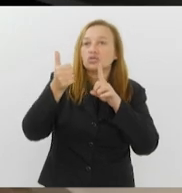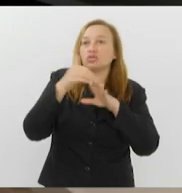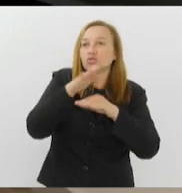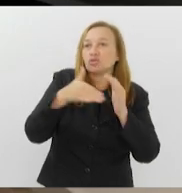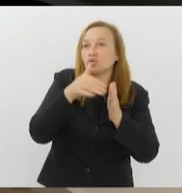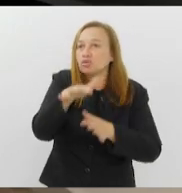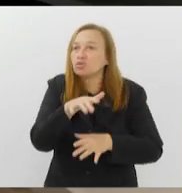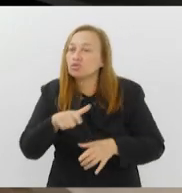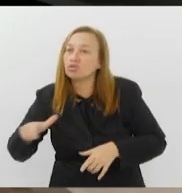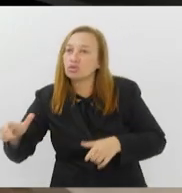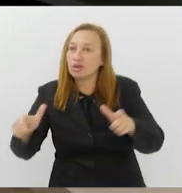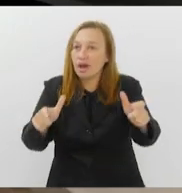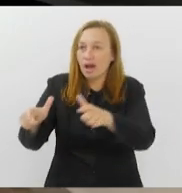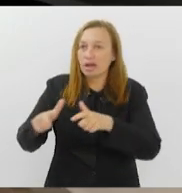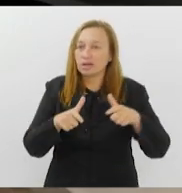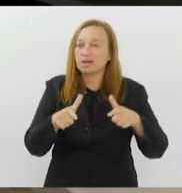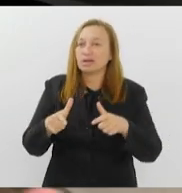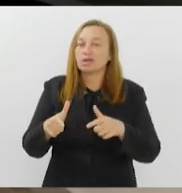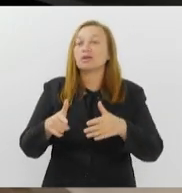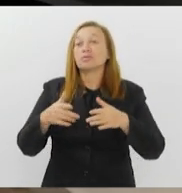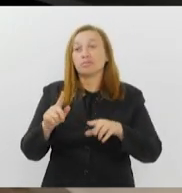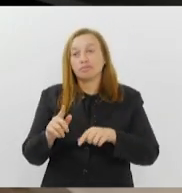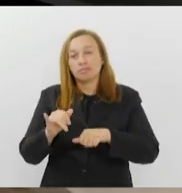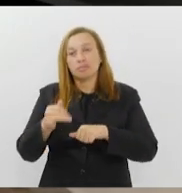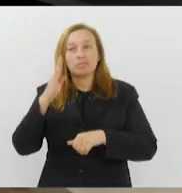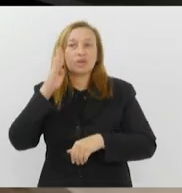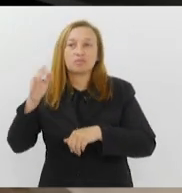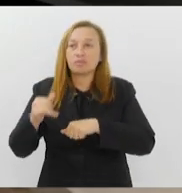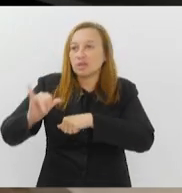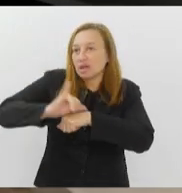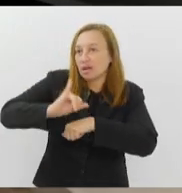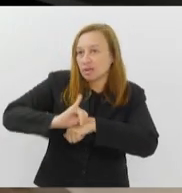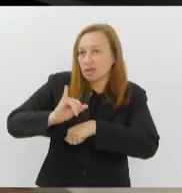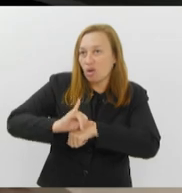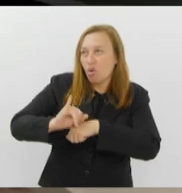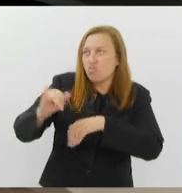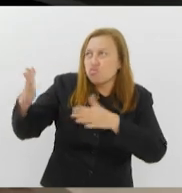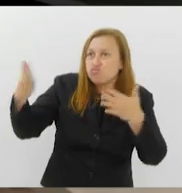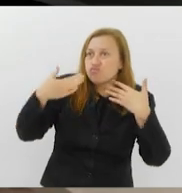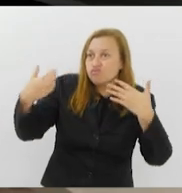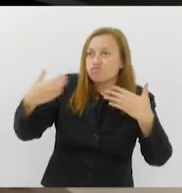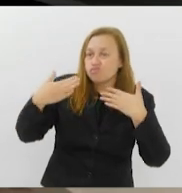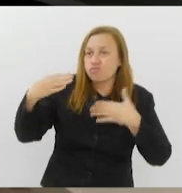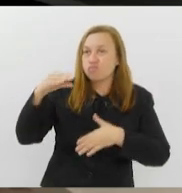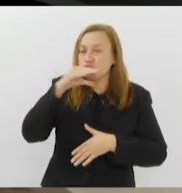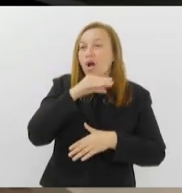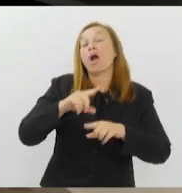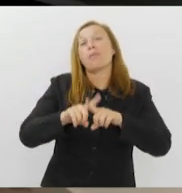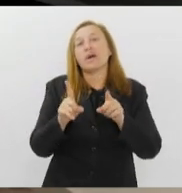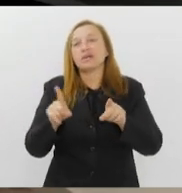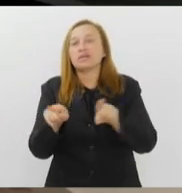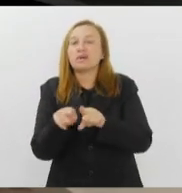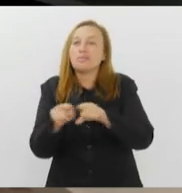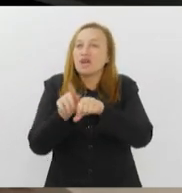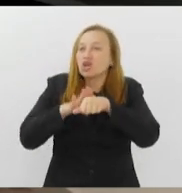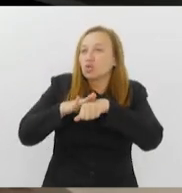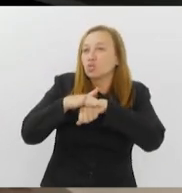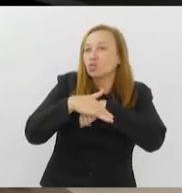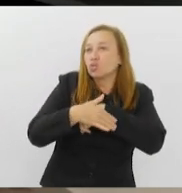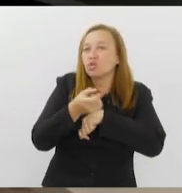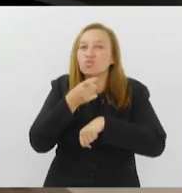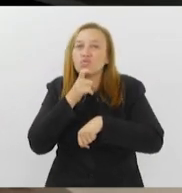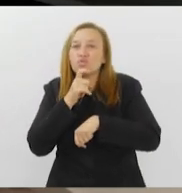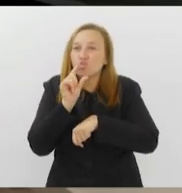incluindo a região metropolitana da capital, com tardes mais quentes do que o normal, mas também com noites amenas ou frias, que é uma